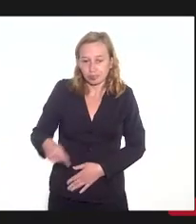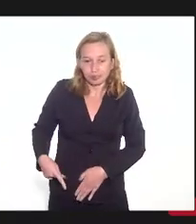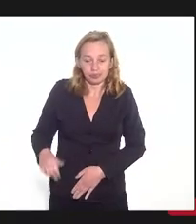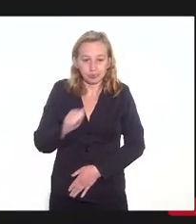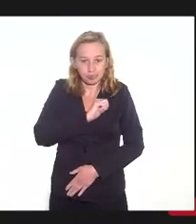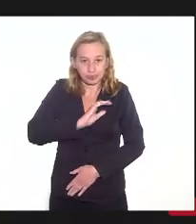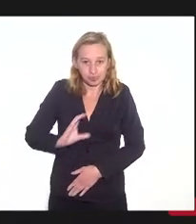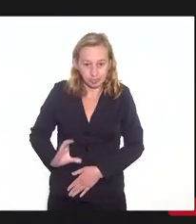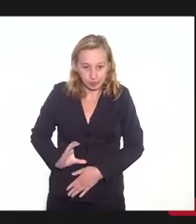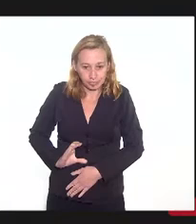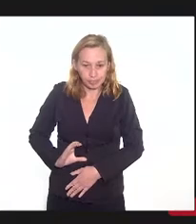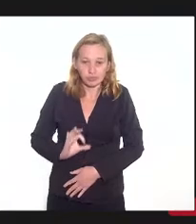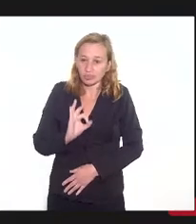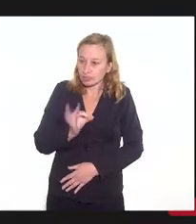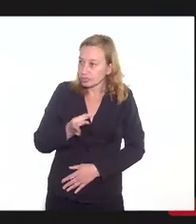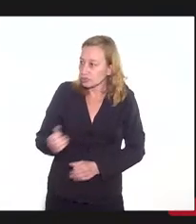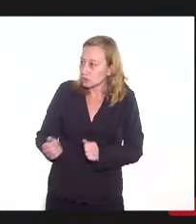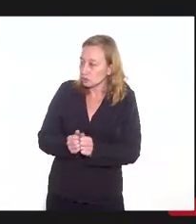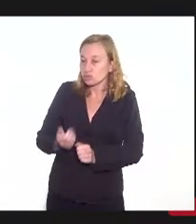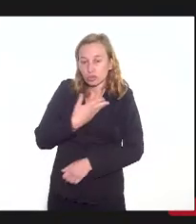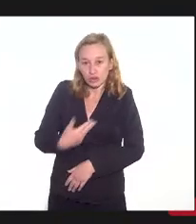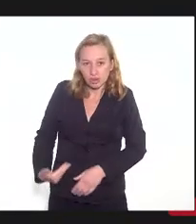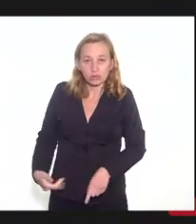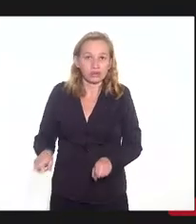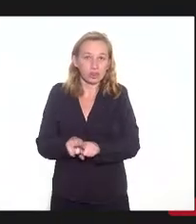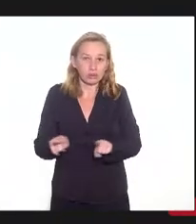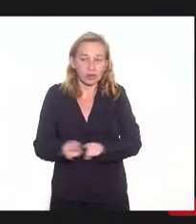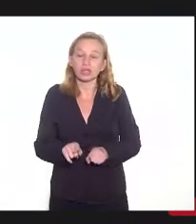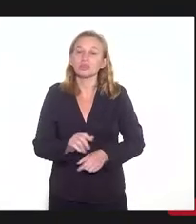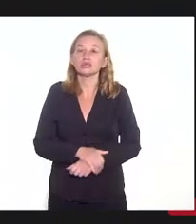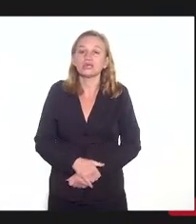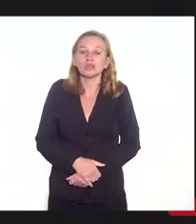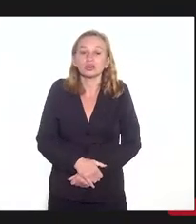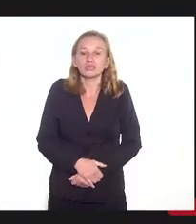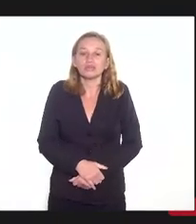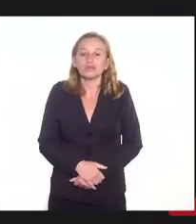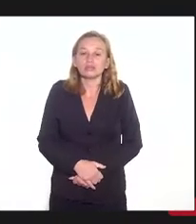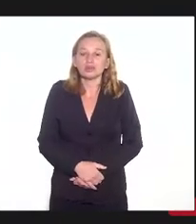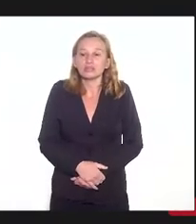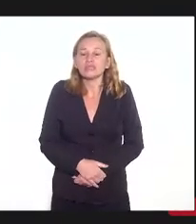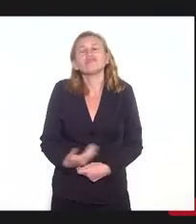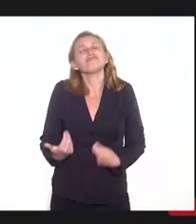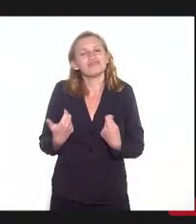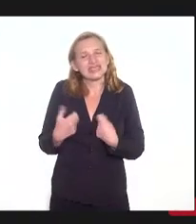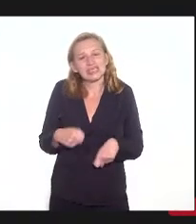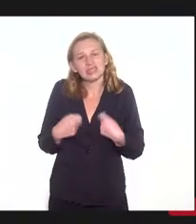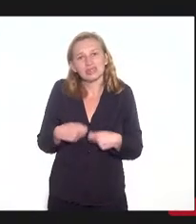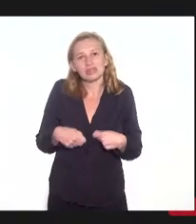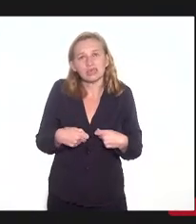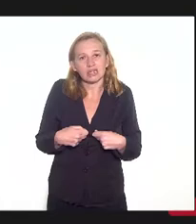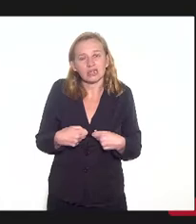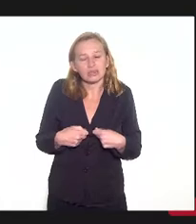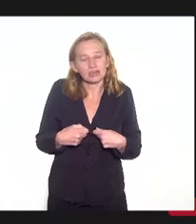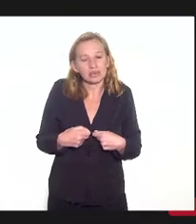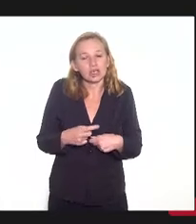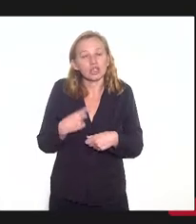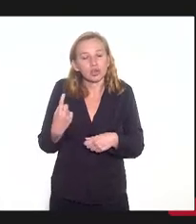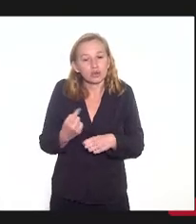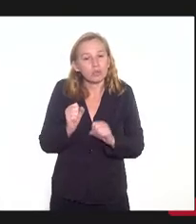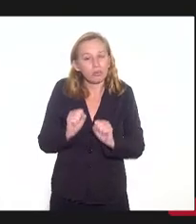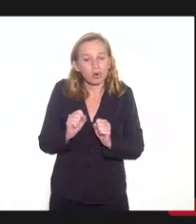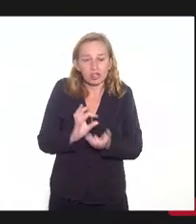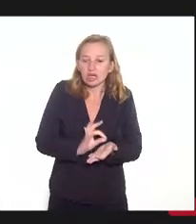André Siciliano, obviamente com o governador também, sobre essa necessidade para que a gente possa